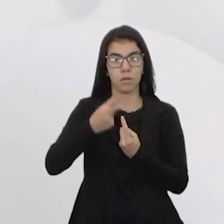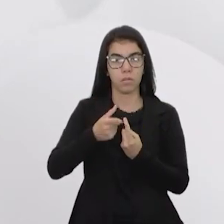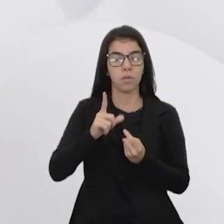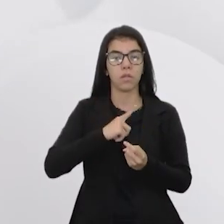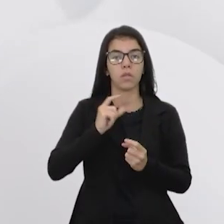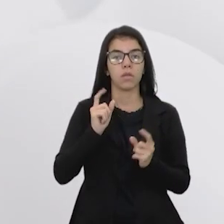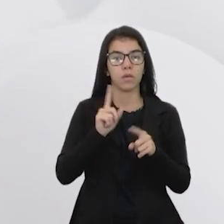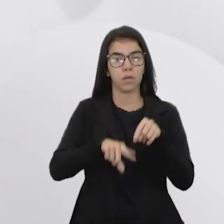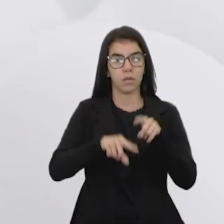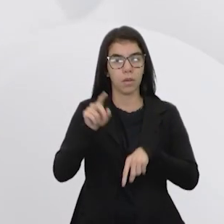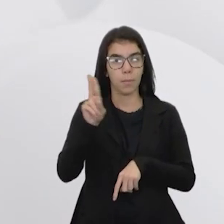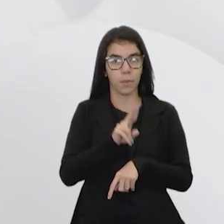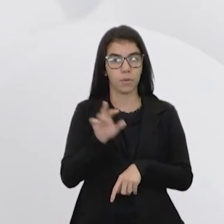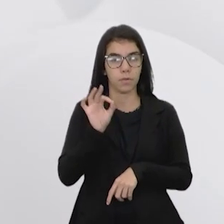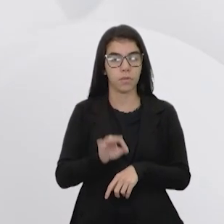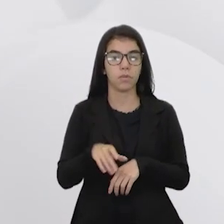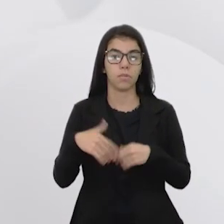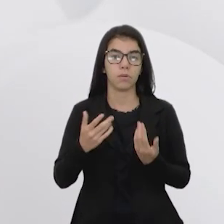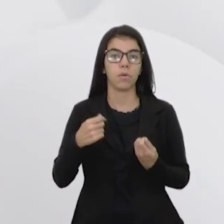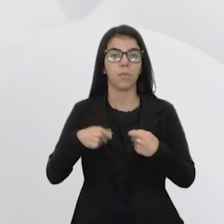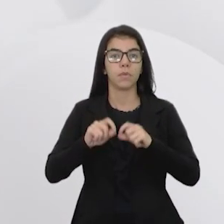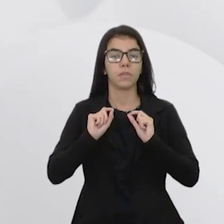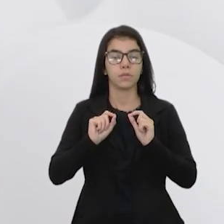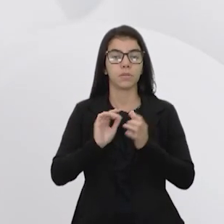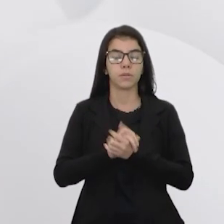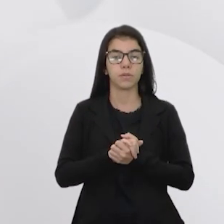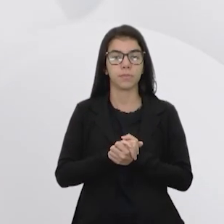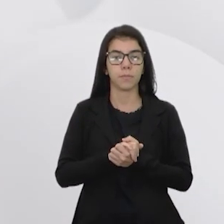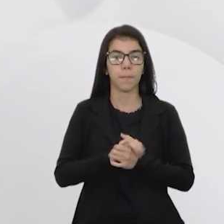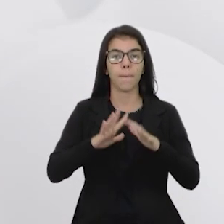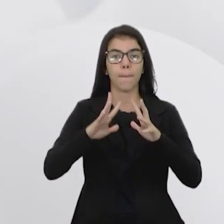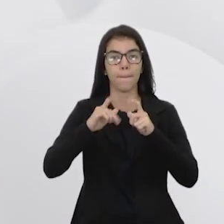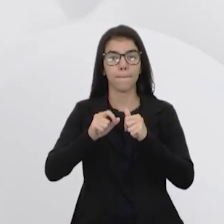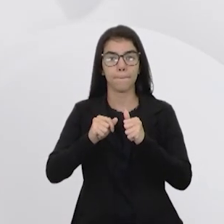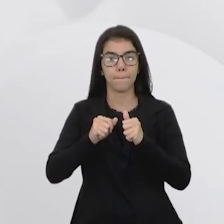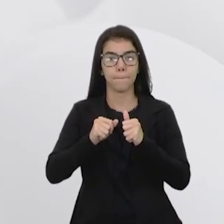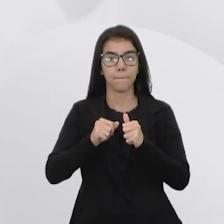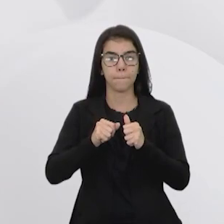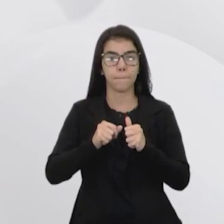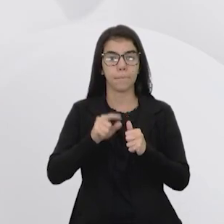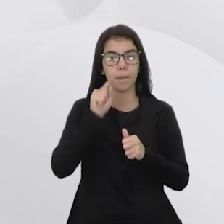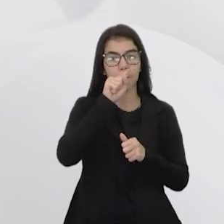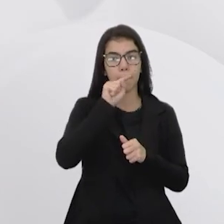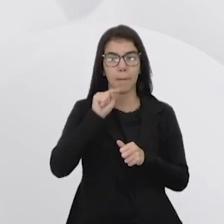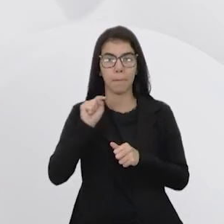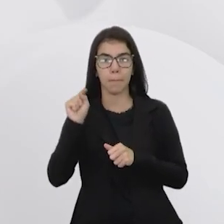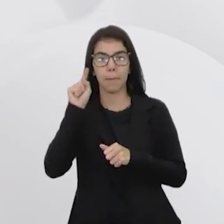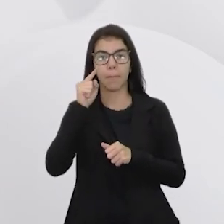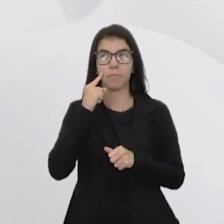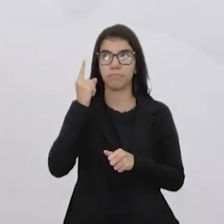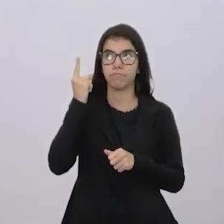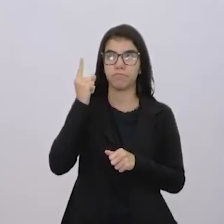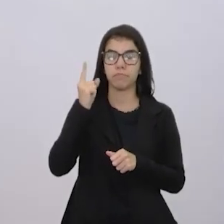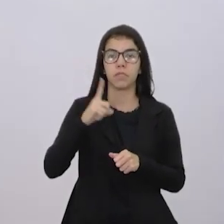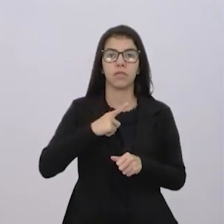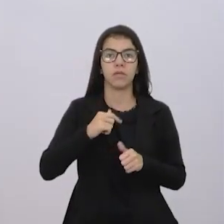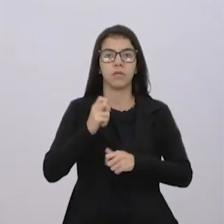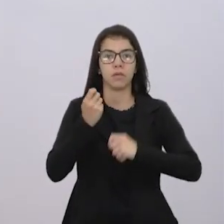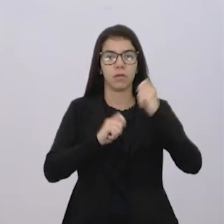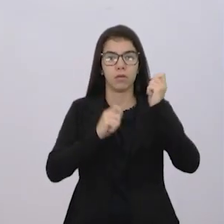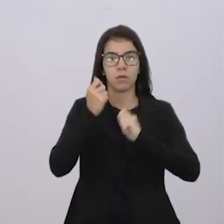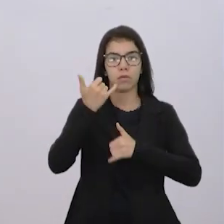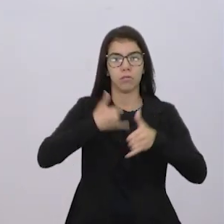material para utilizar, certo? Então, eu preciso ter todos esses componentes. Um vai... Ou a indústria